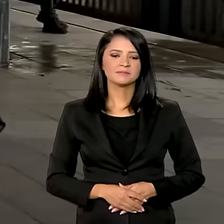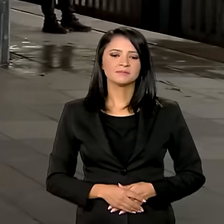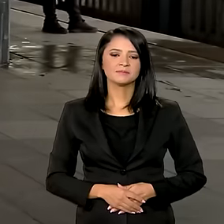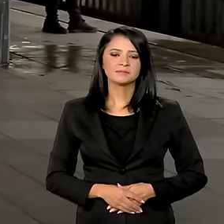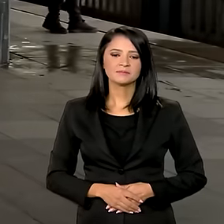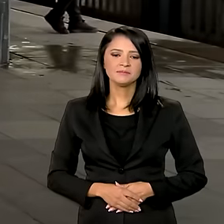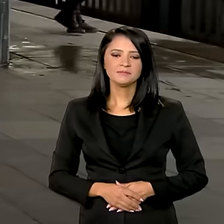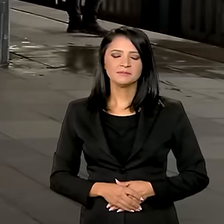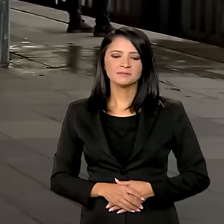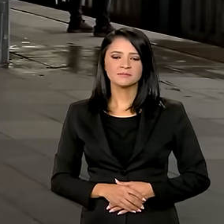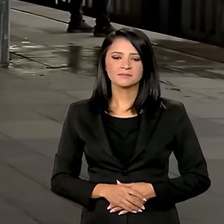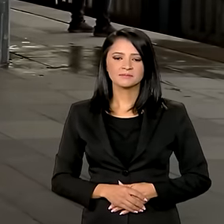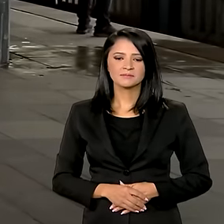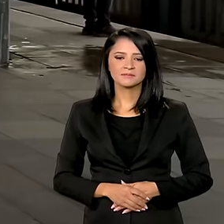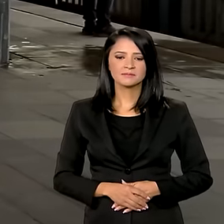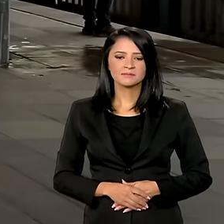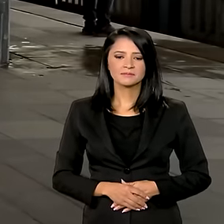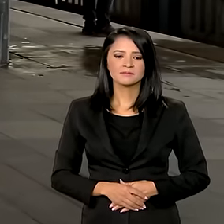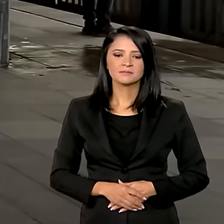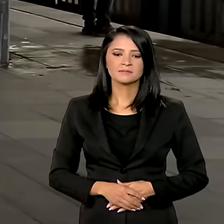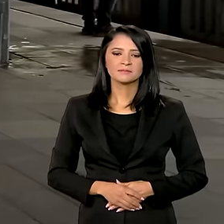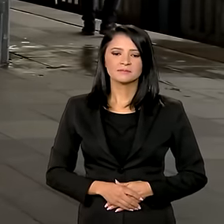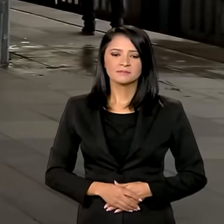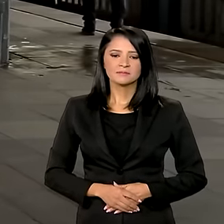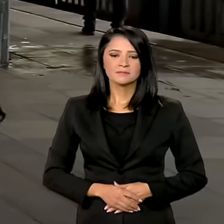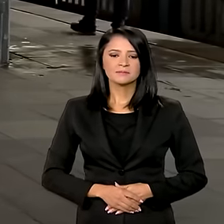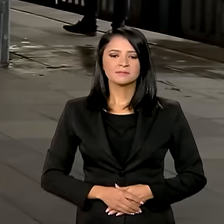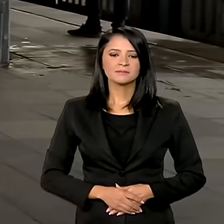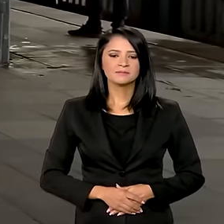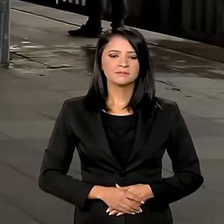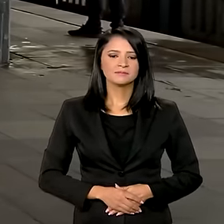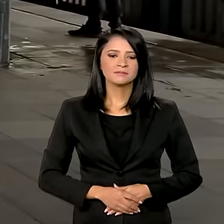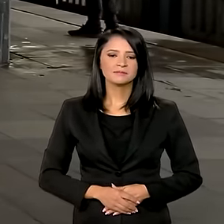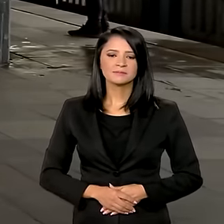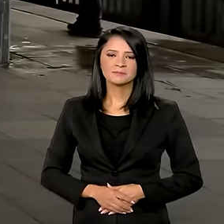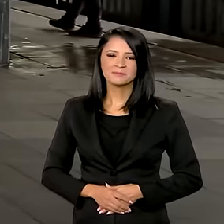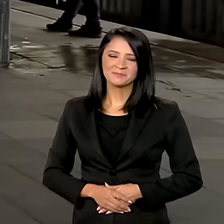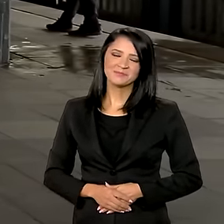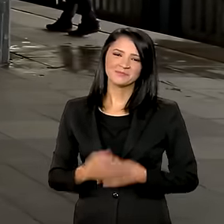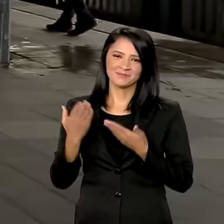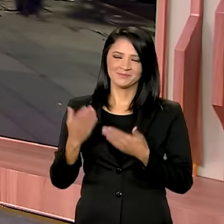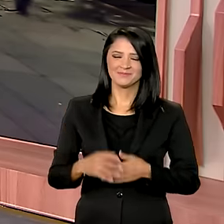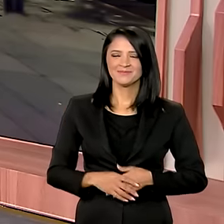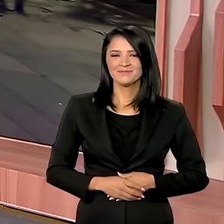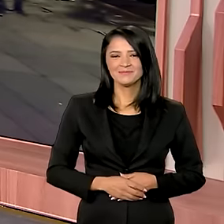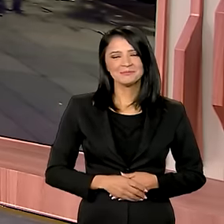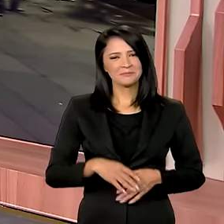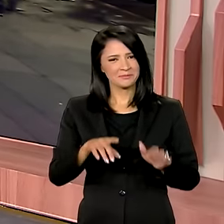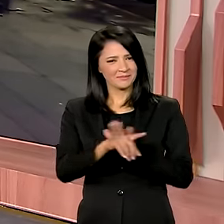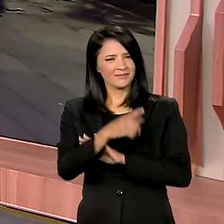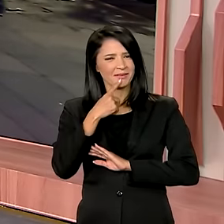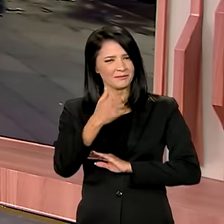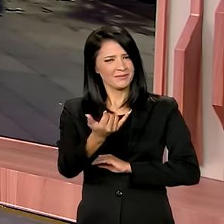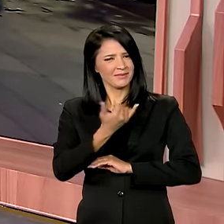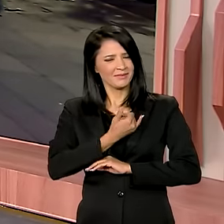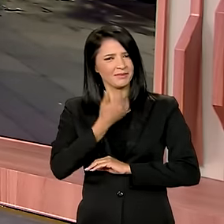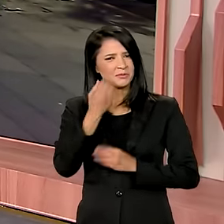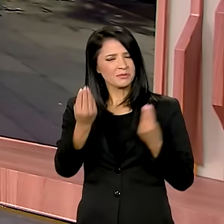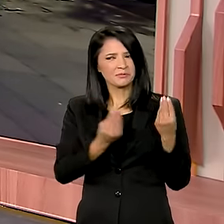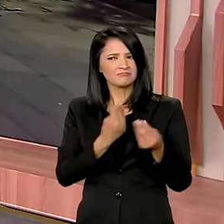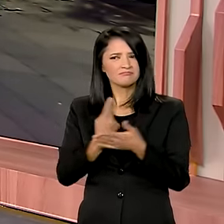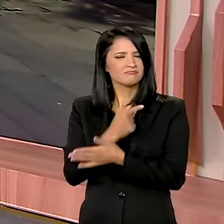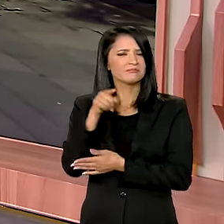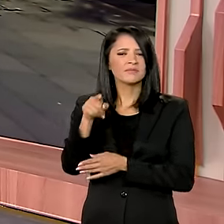ações sem cedilha e sem o tio e tudo junto, ações RS. Vanessa? Luana, atualiza para a gente como é que está a